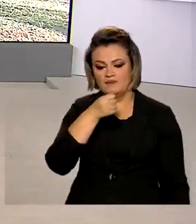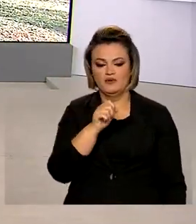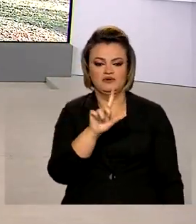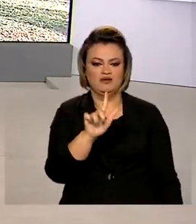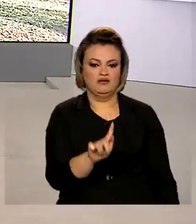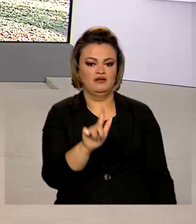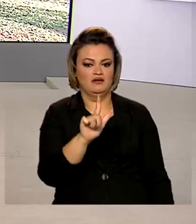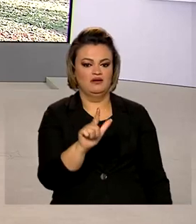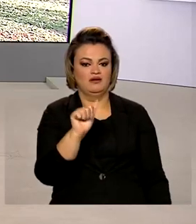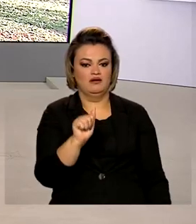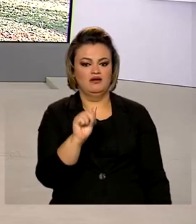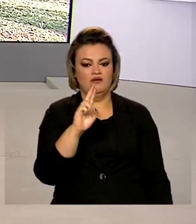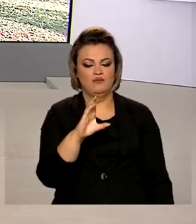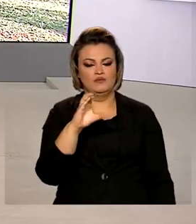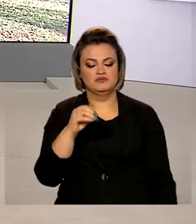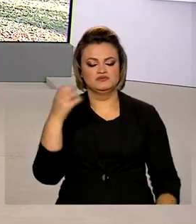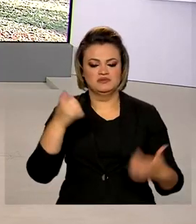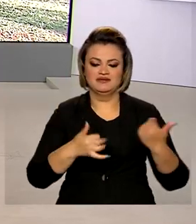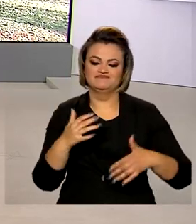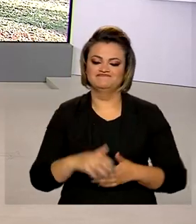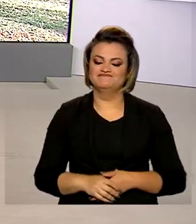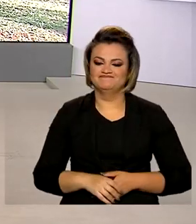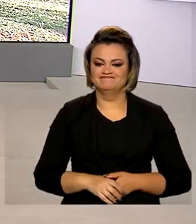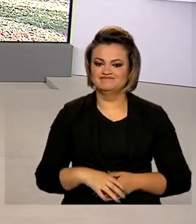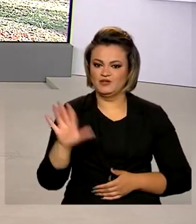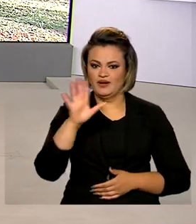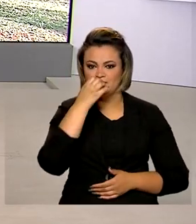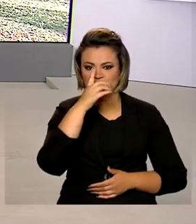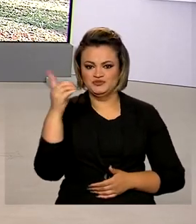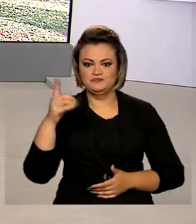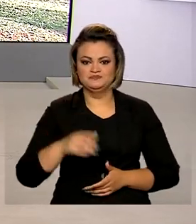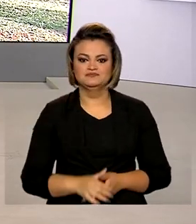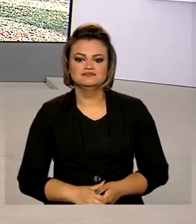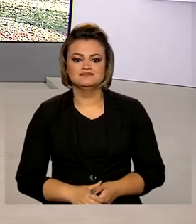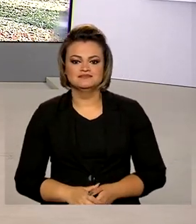Glauco de Queiroz. Ele traz ao vivo para a gente as informações. Glauco, bom dia.